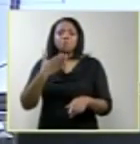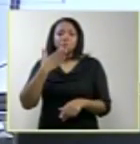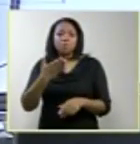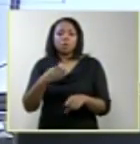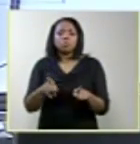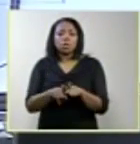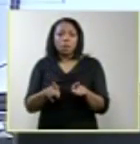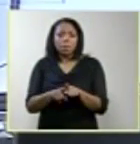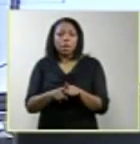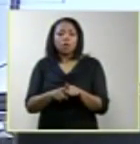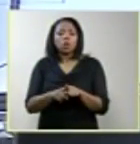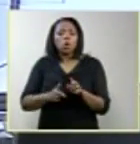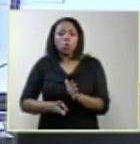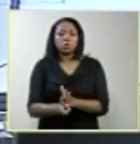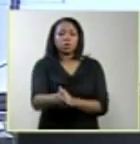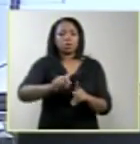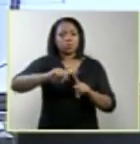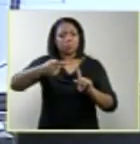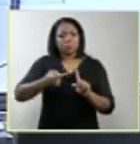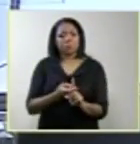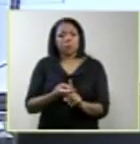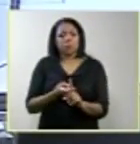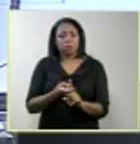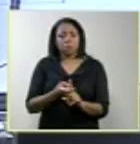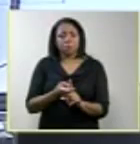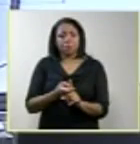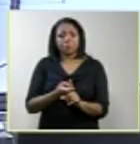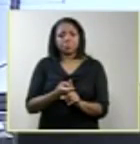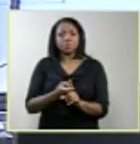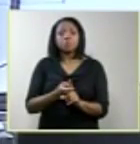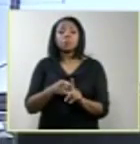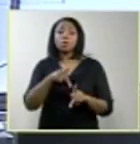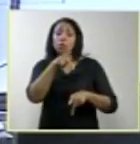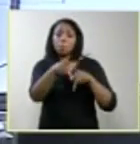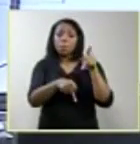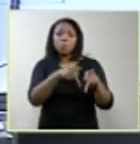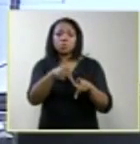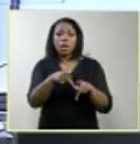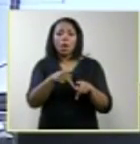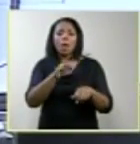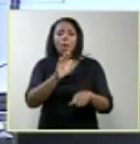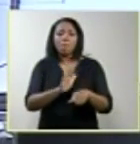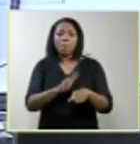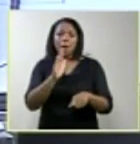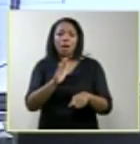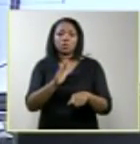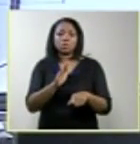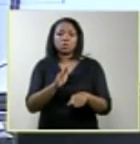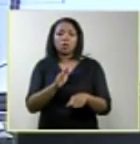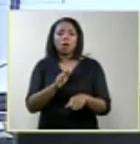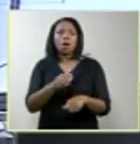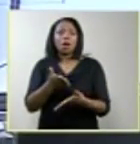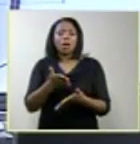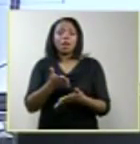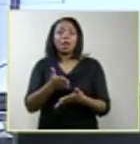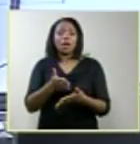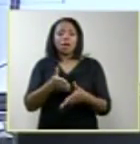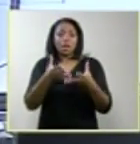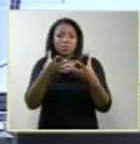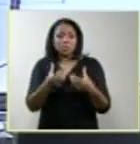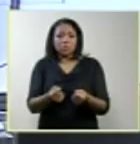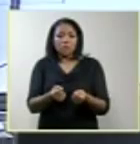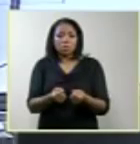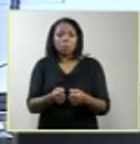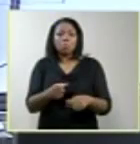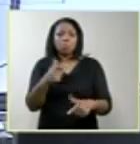79%. E nos casos de estupro, 62%. Ou seja, a população é mais favorável a que se antecipe o paro das anencefarias do que